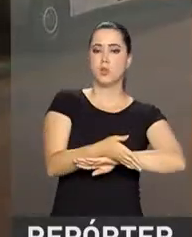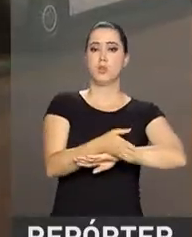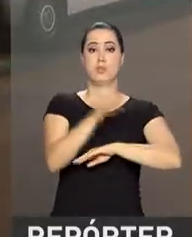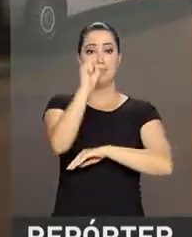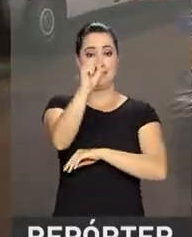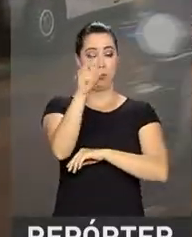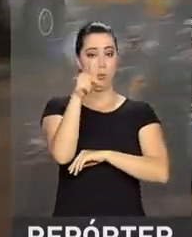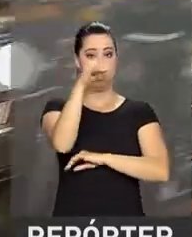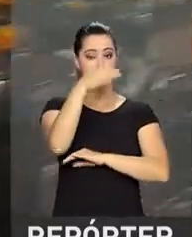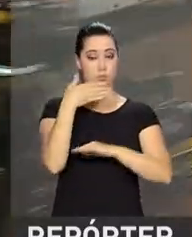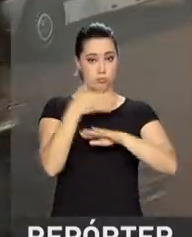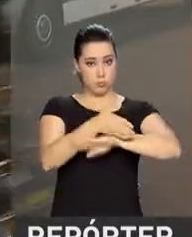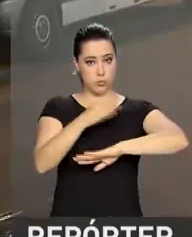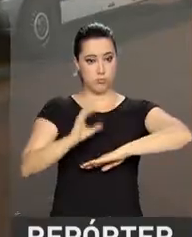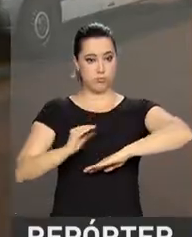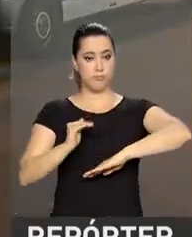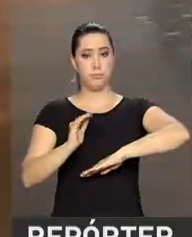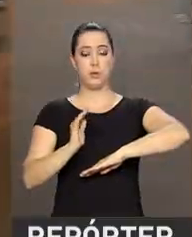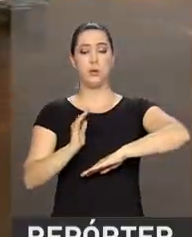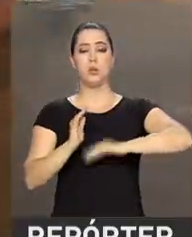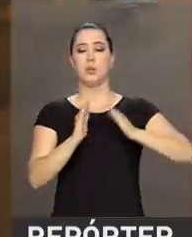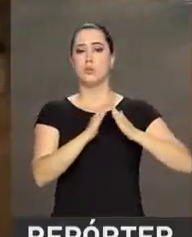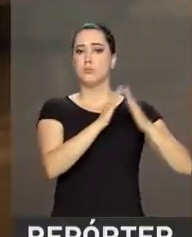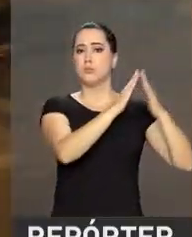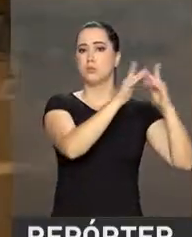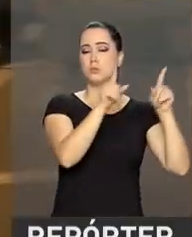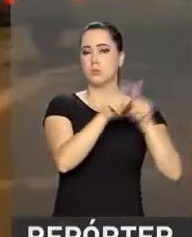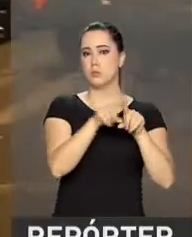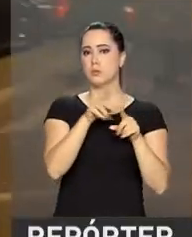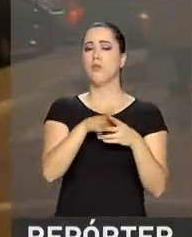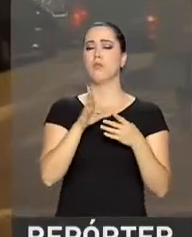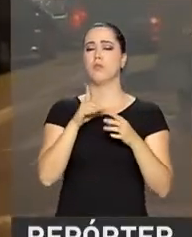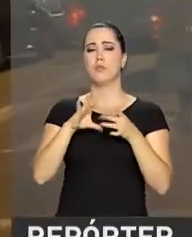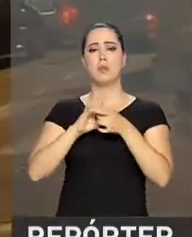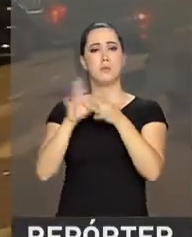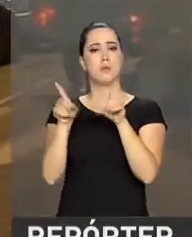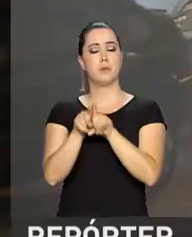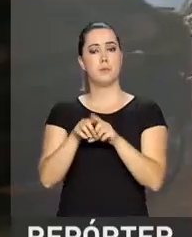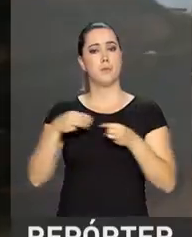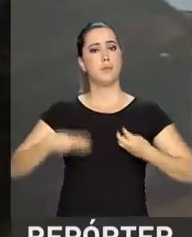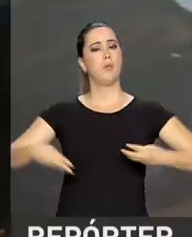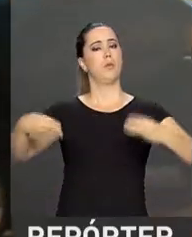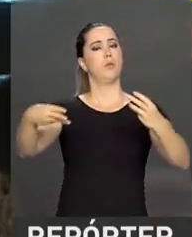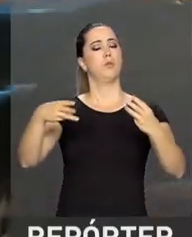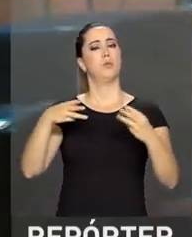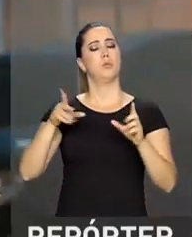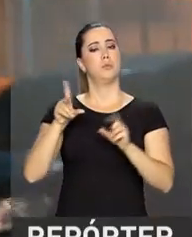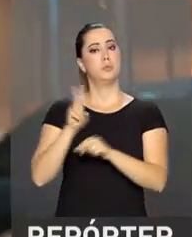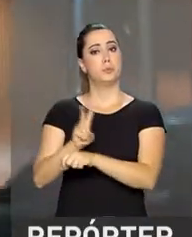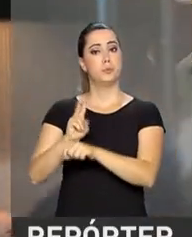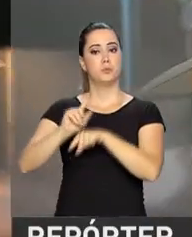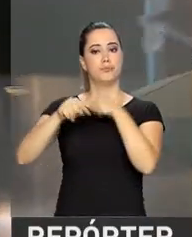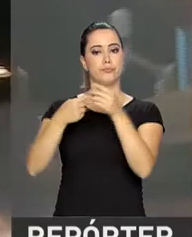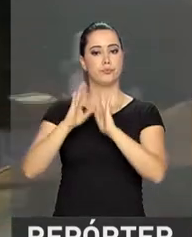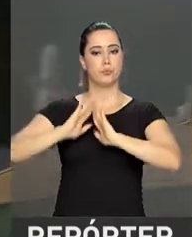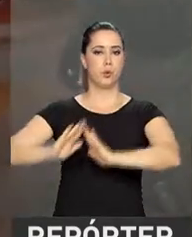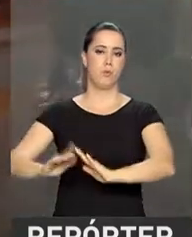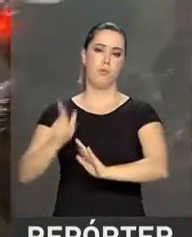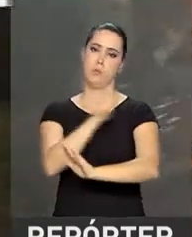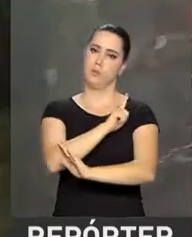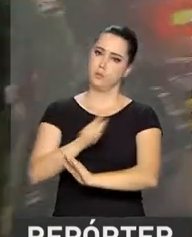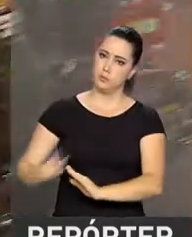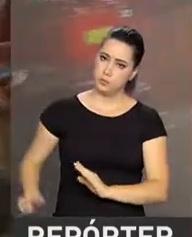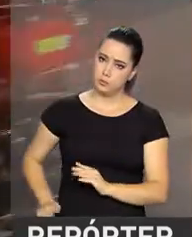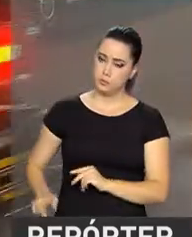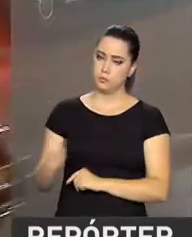oito dias. O emprego das Forças Armadas foi autorizado pelo ministro da Defesa, Raul Jungmann, depois da solicitação feita